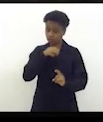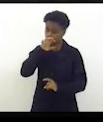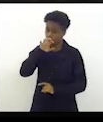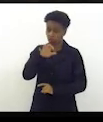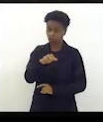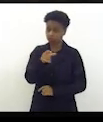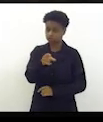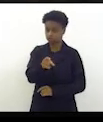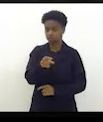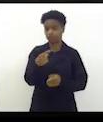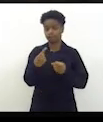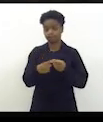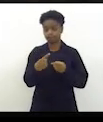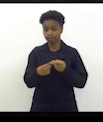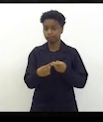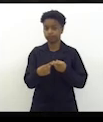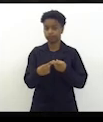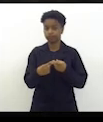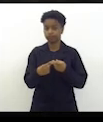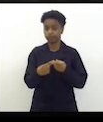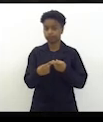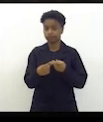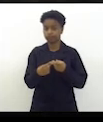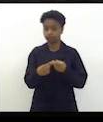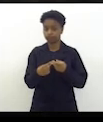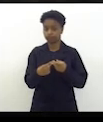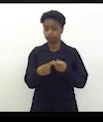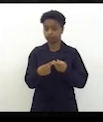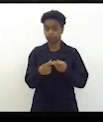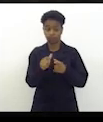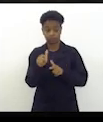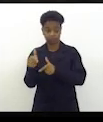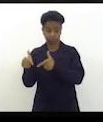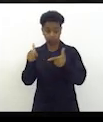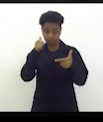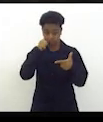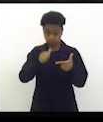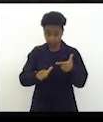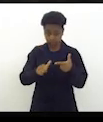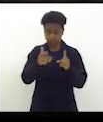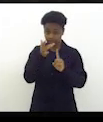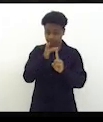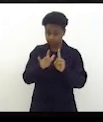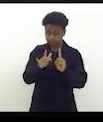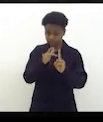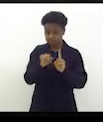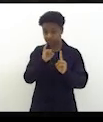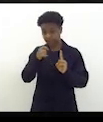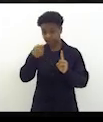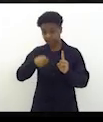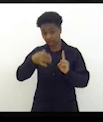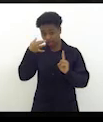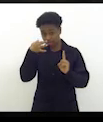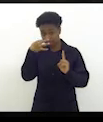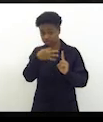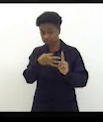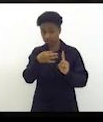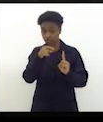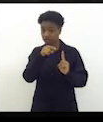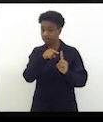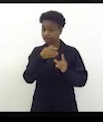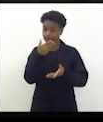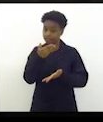porque você faz com que todas as nossas mulheres que são vítimas e precisam de atenção percam a credibilidade